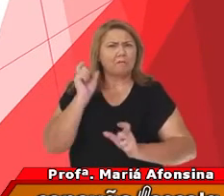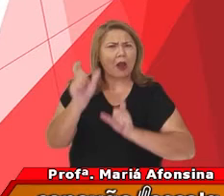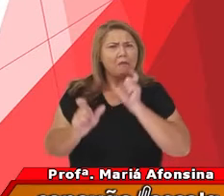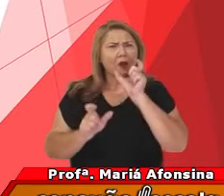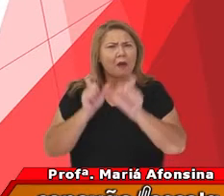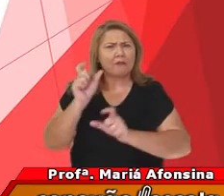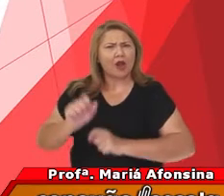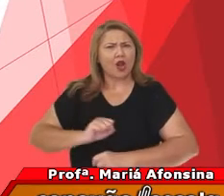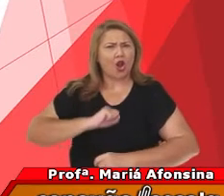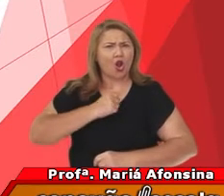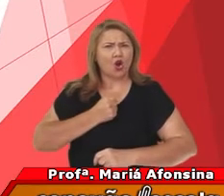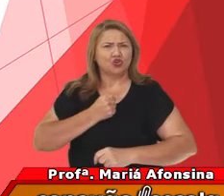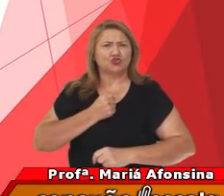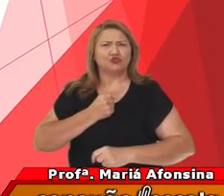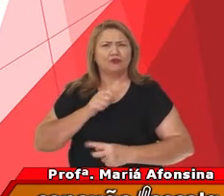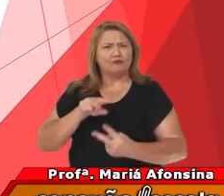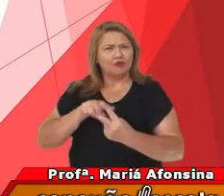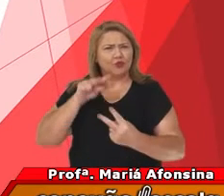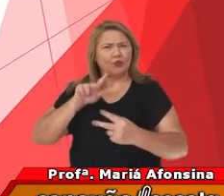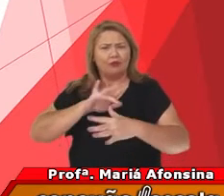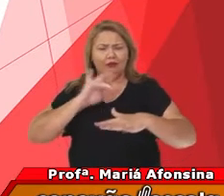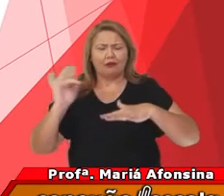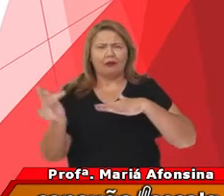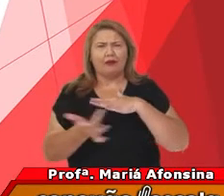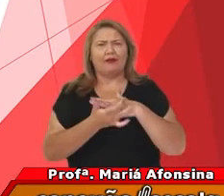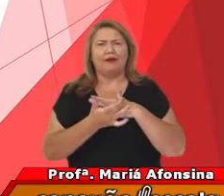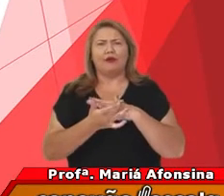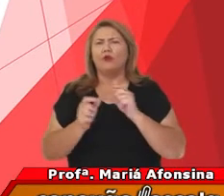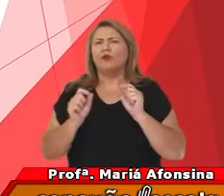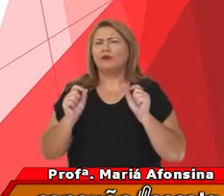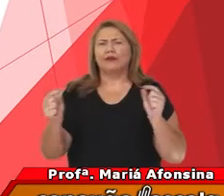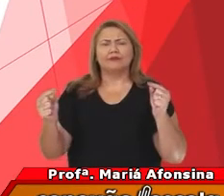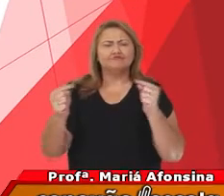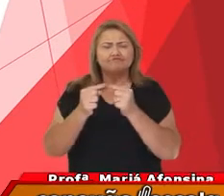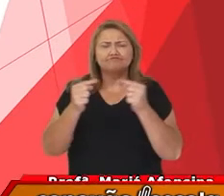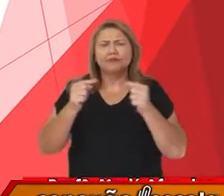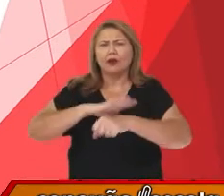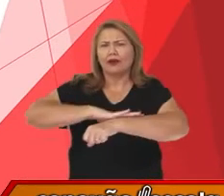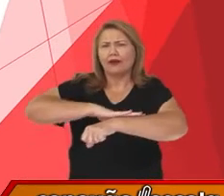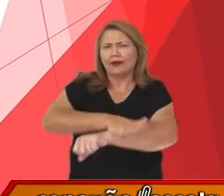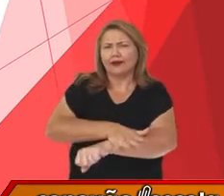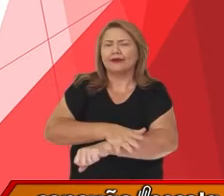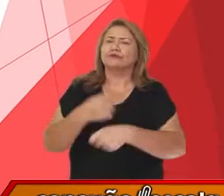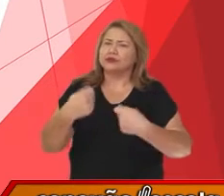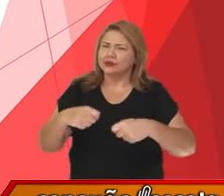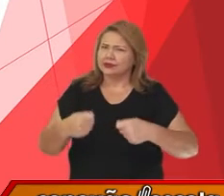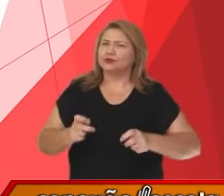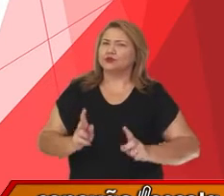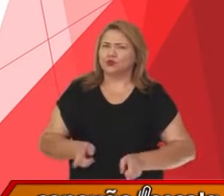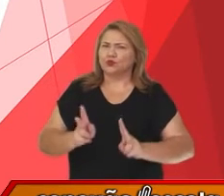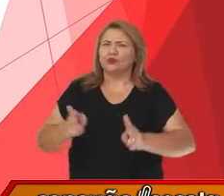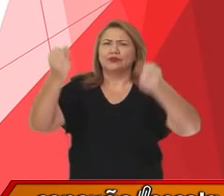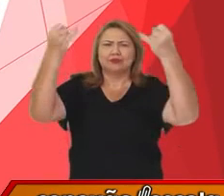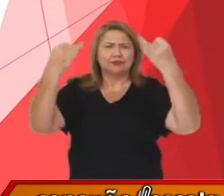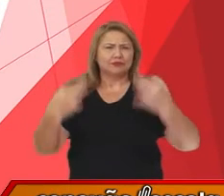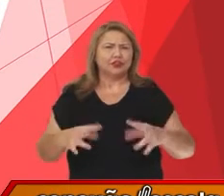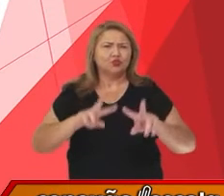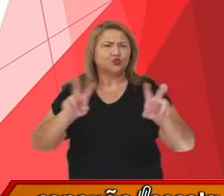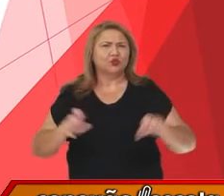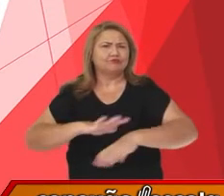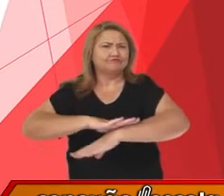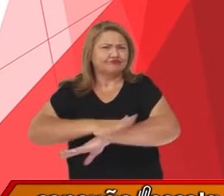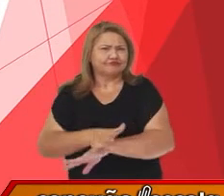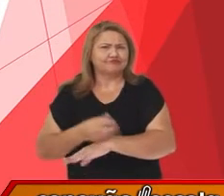e sua relação com racismo. Precisamos ainda continuar a falar sobre racismo, porque é tão